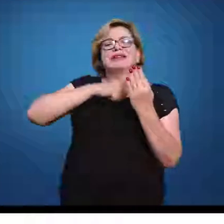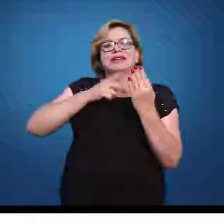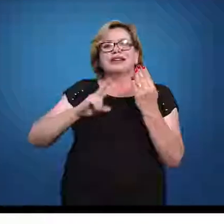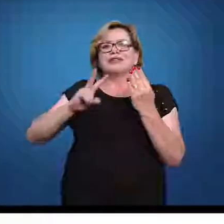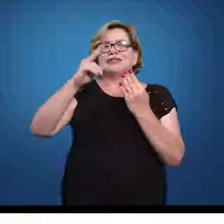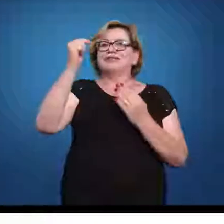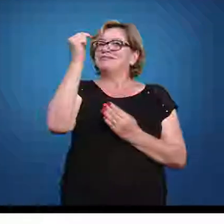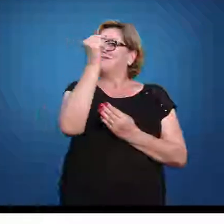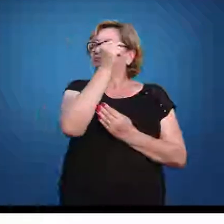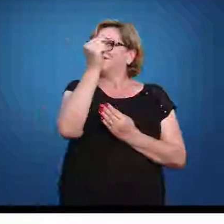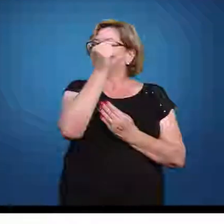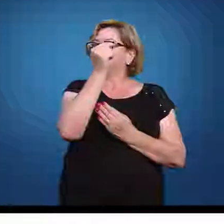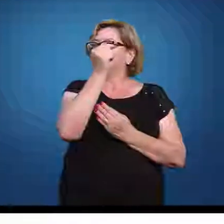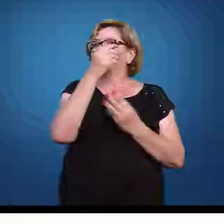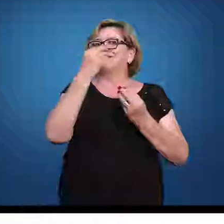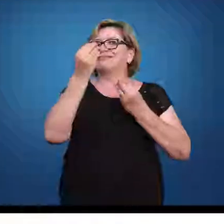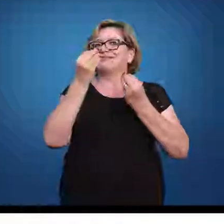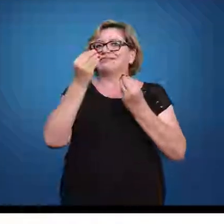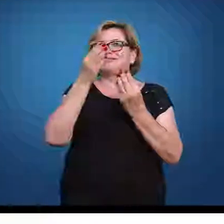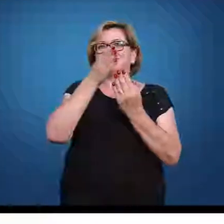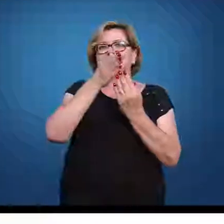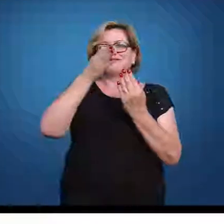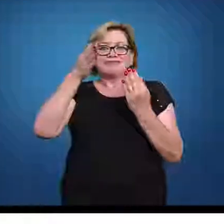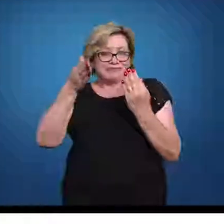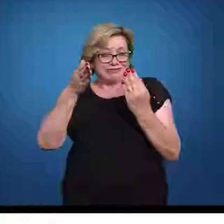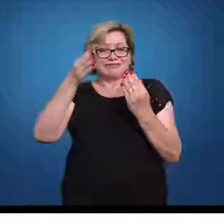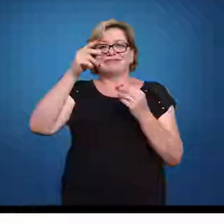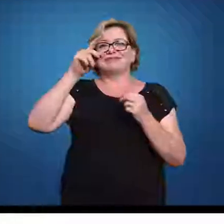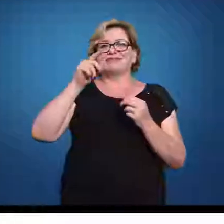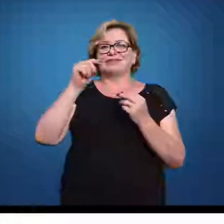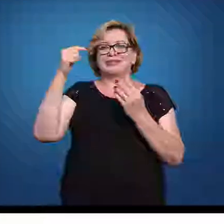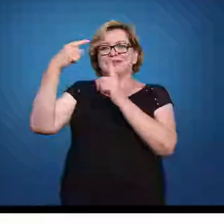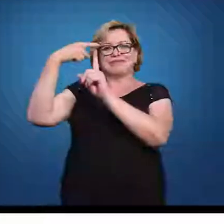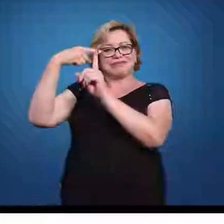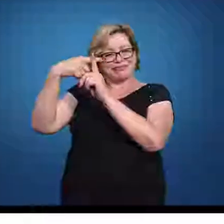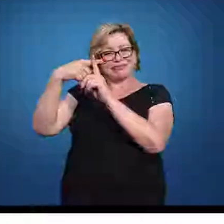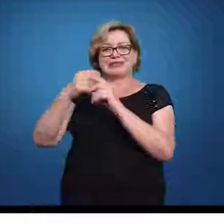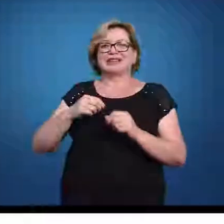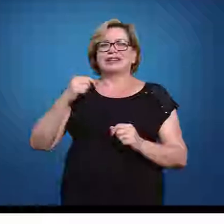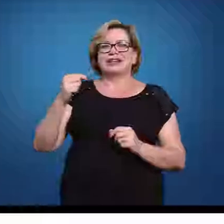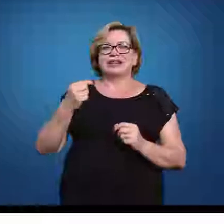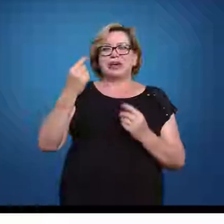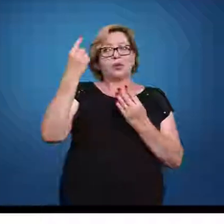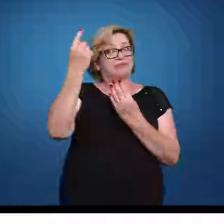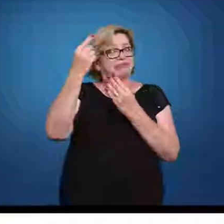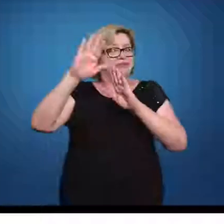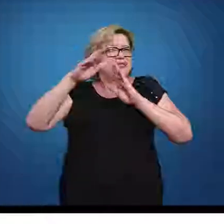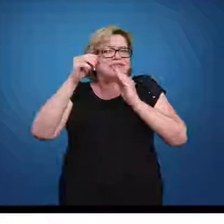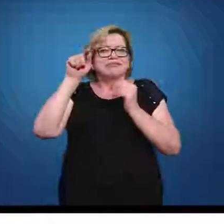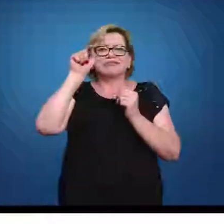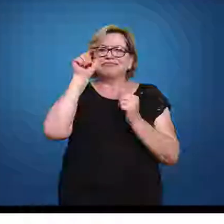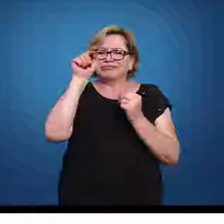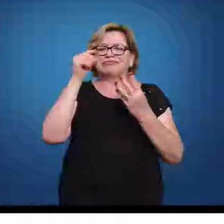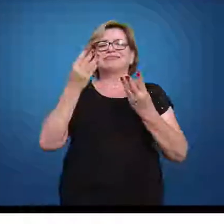valores negativos para a nossa variável, do lado direito positivo. Então um grau vai estar aproximadamente aqui.